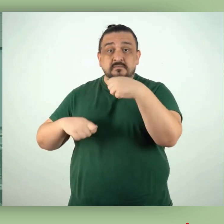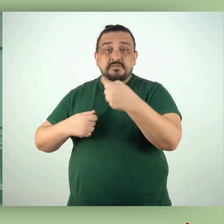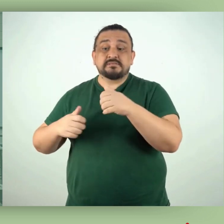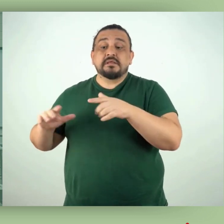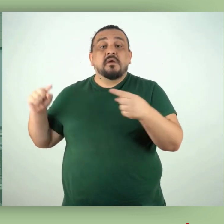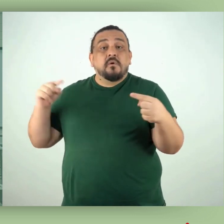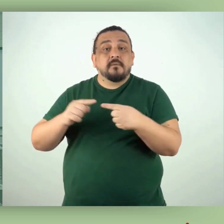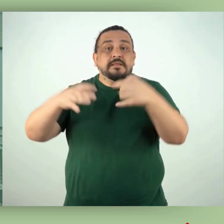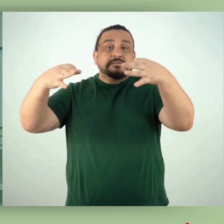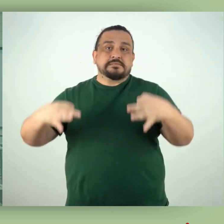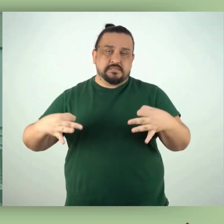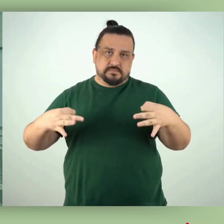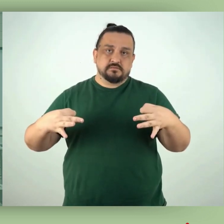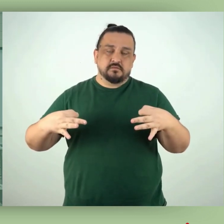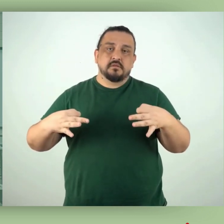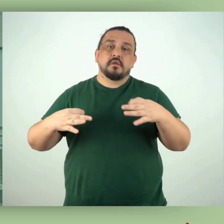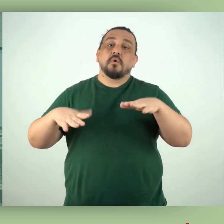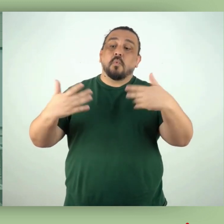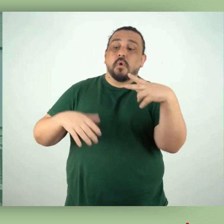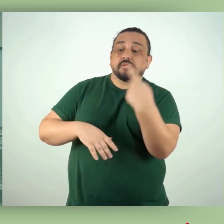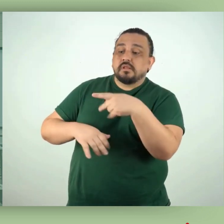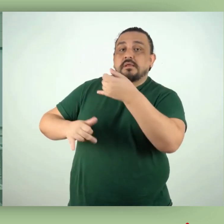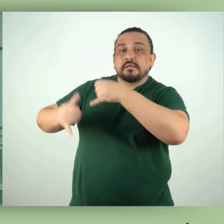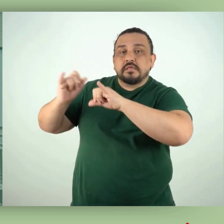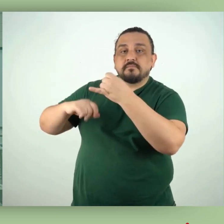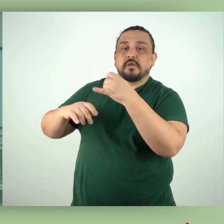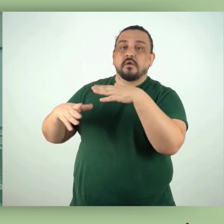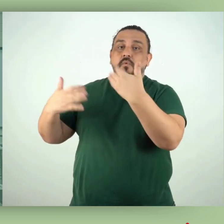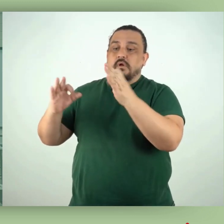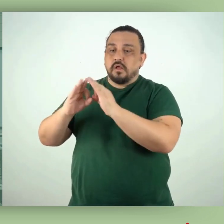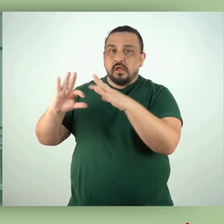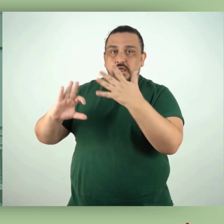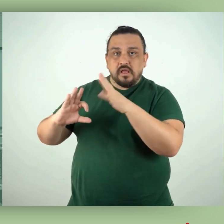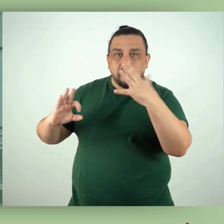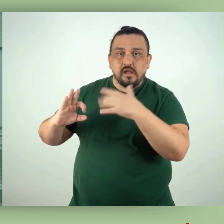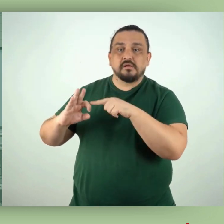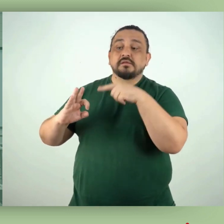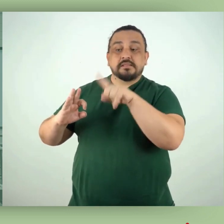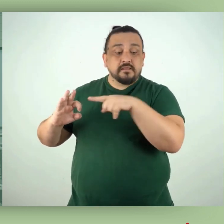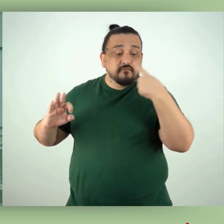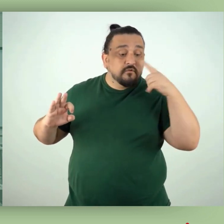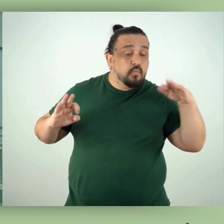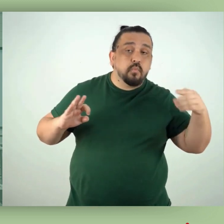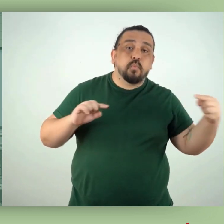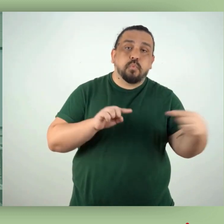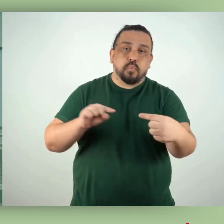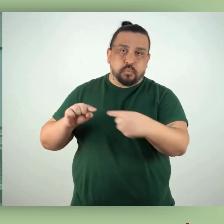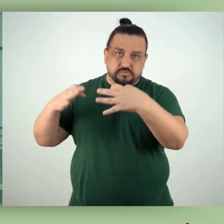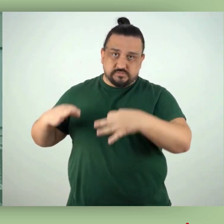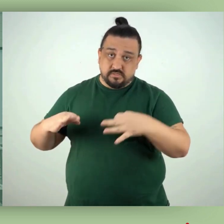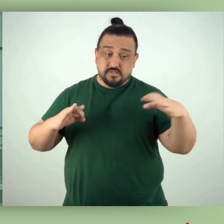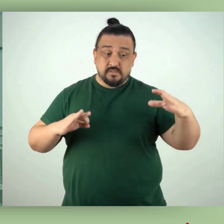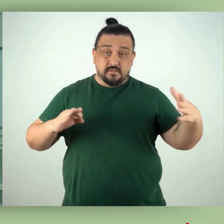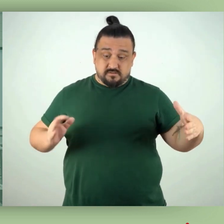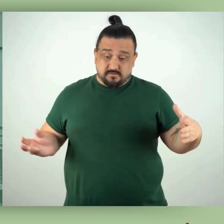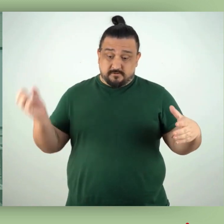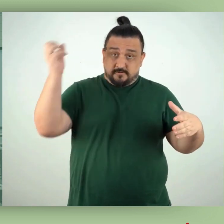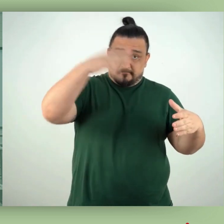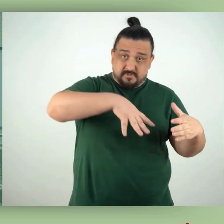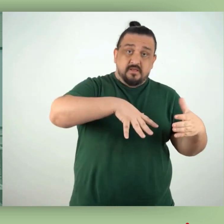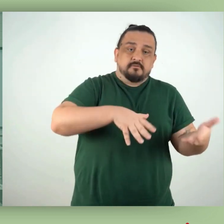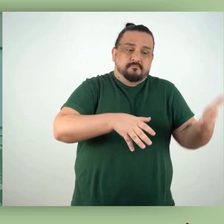adequados às características físicas, químicas, biológicas e radiológicas dos rejeitos, possuir